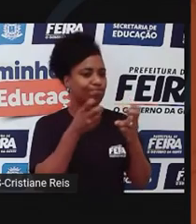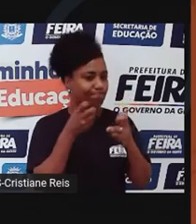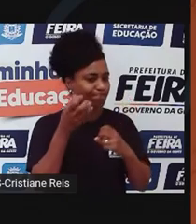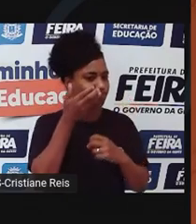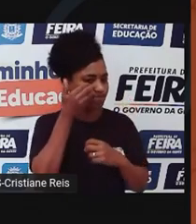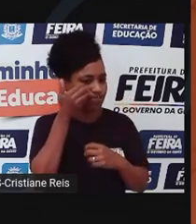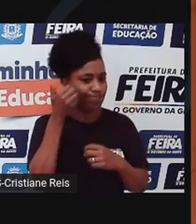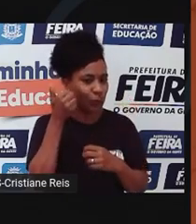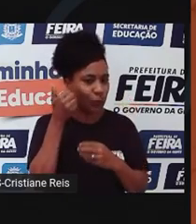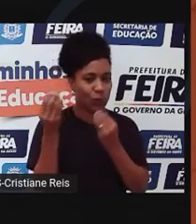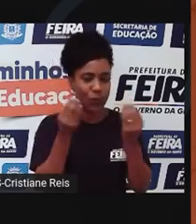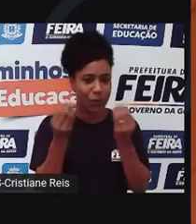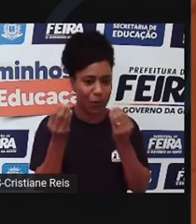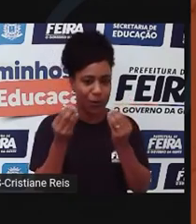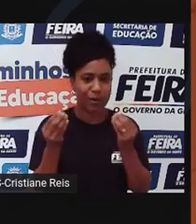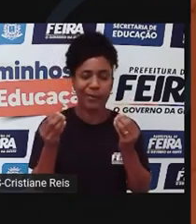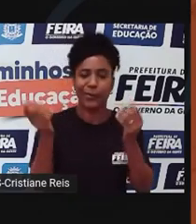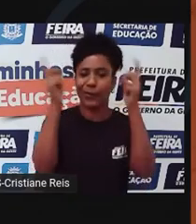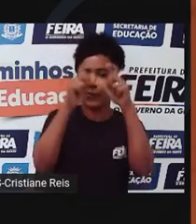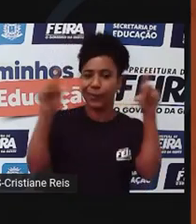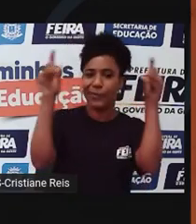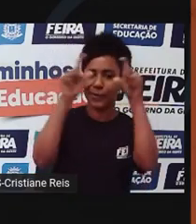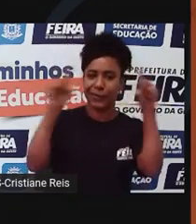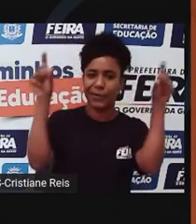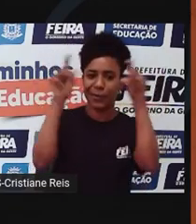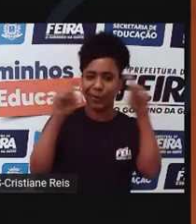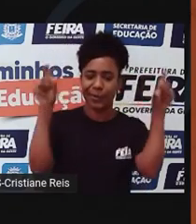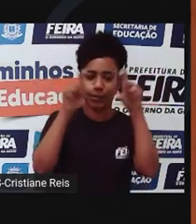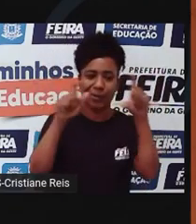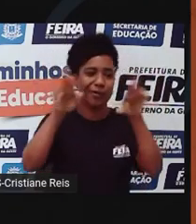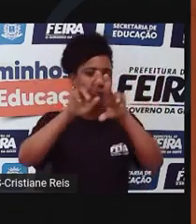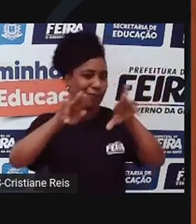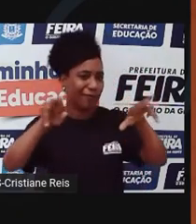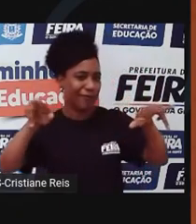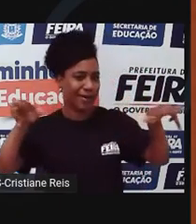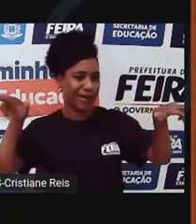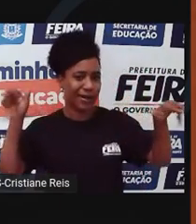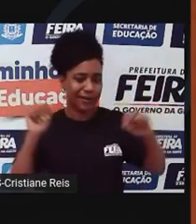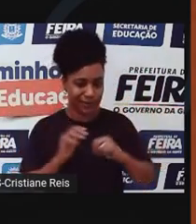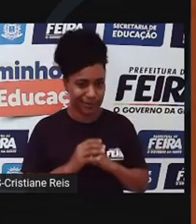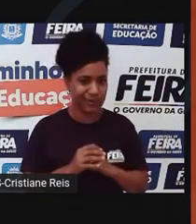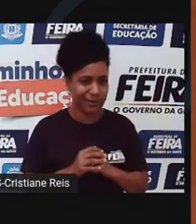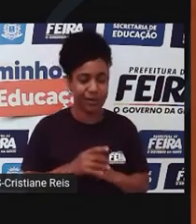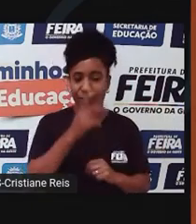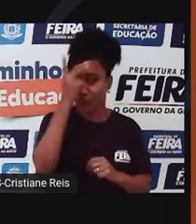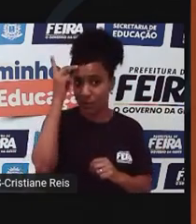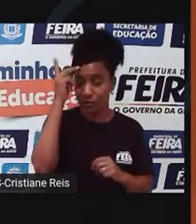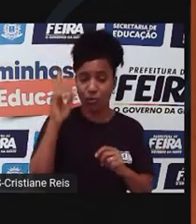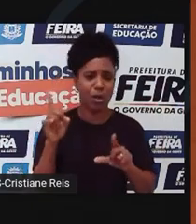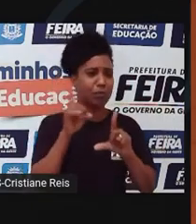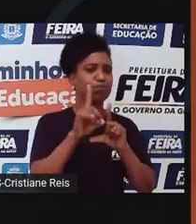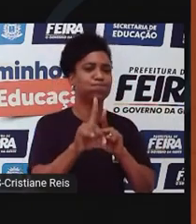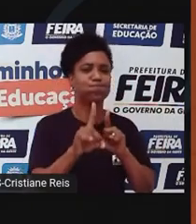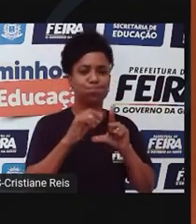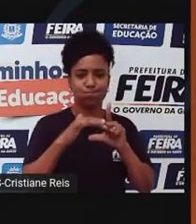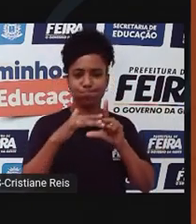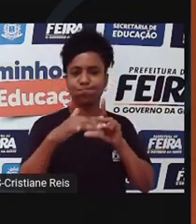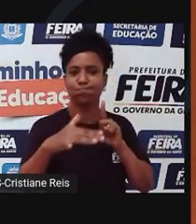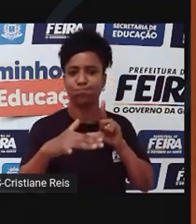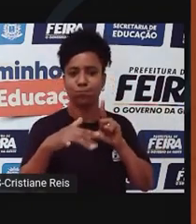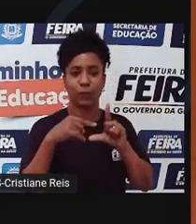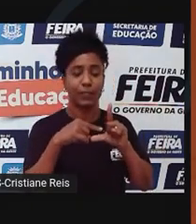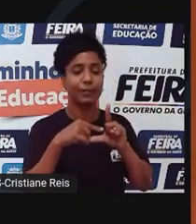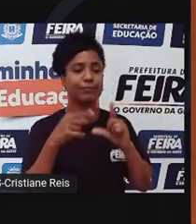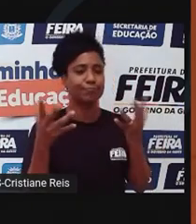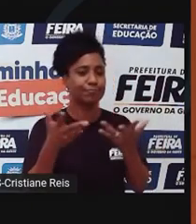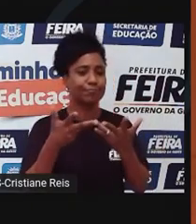muita gente falando sobre vários temas, só que o que diferenciou uma pessoa de ser um bom influenciador digital do outro, acho que